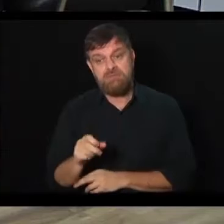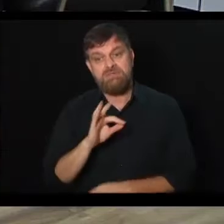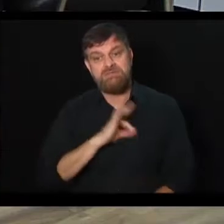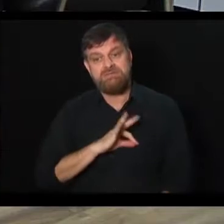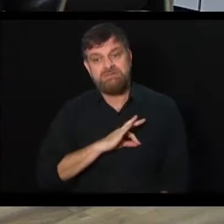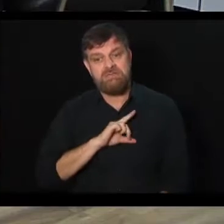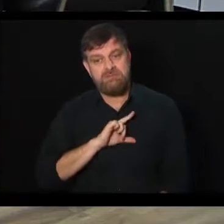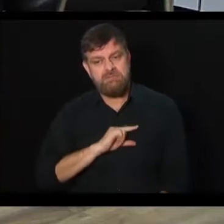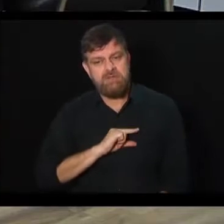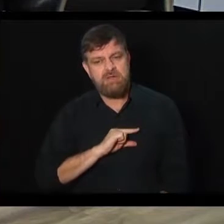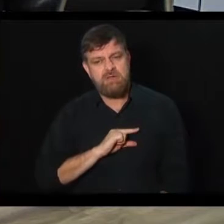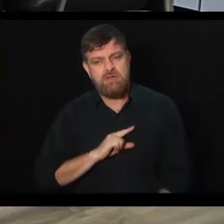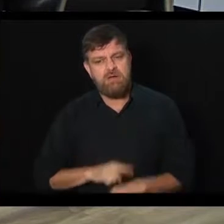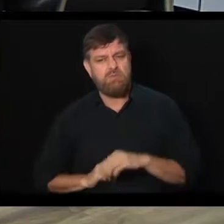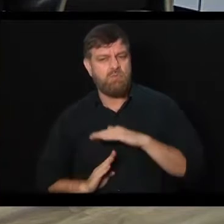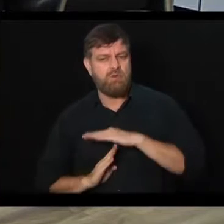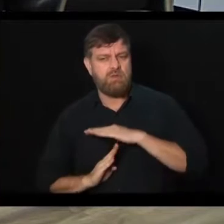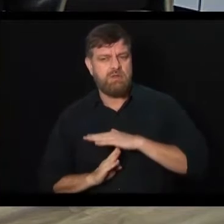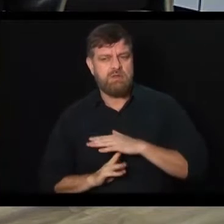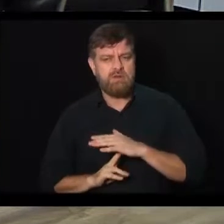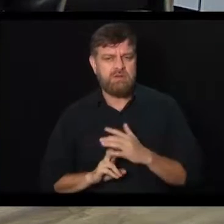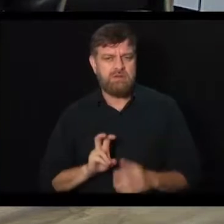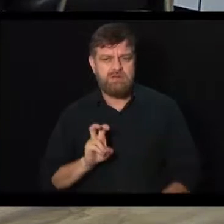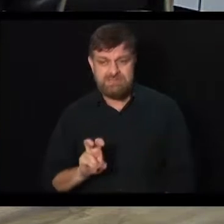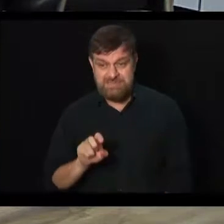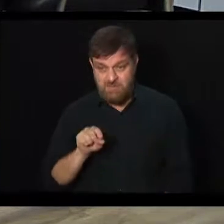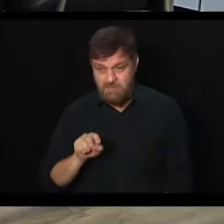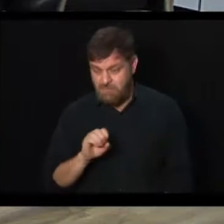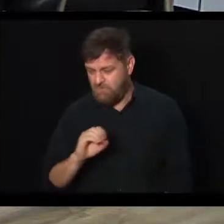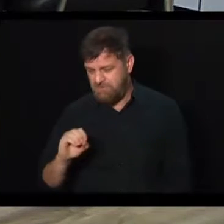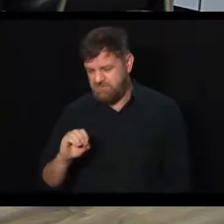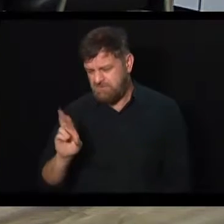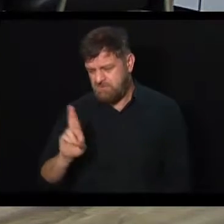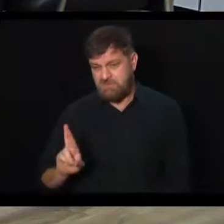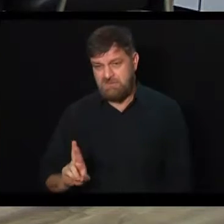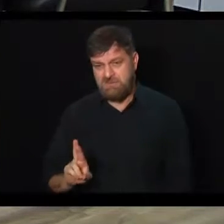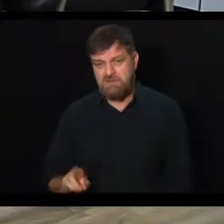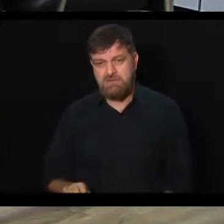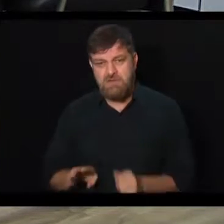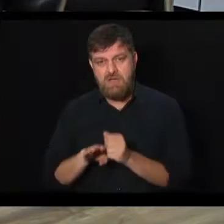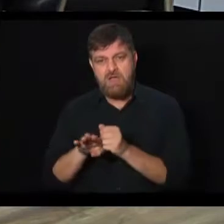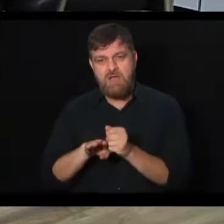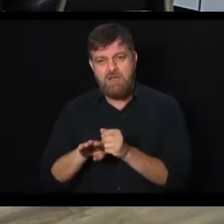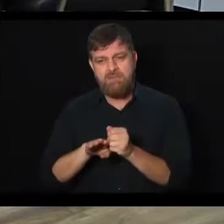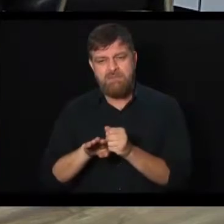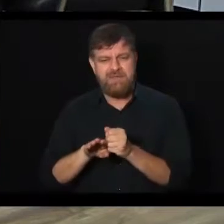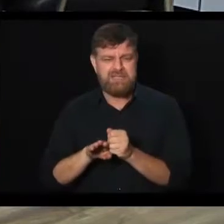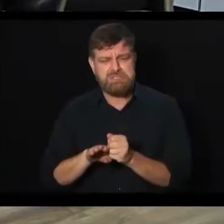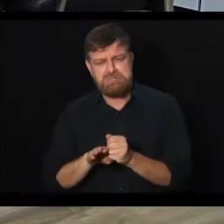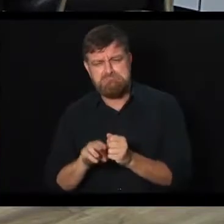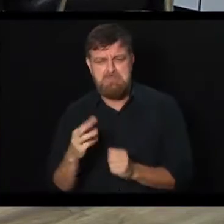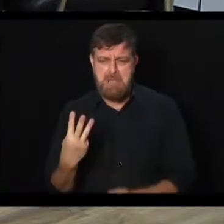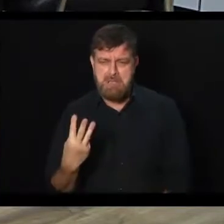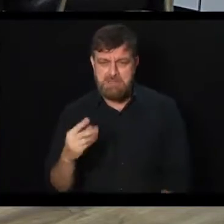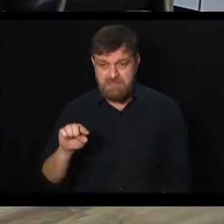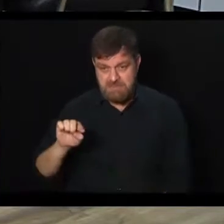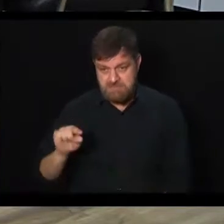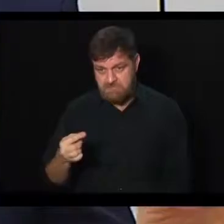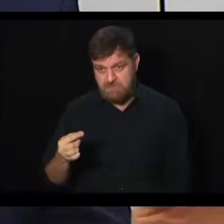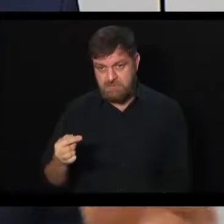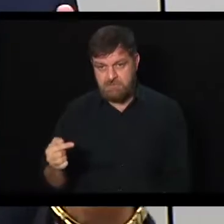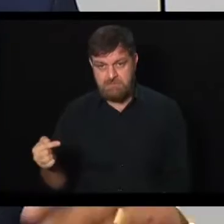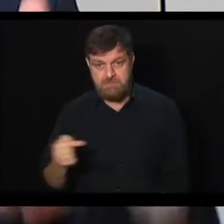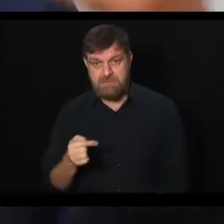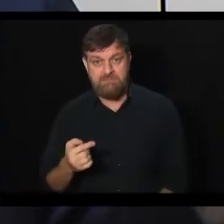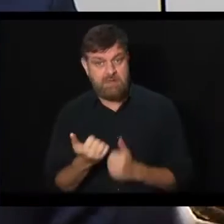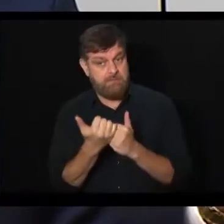teto máximo de 5.800 euros quebrados. Na média, não dá 2.000, 3.000. Então, para esses, não mudaram. Não